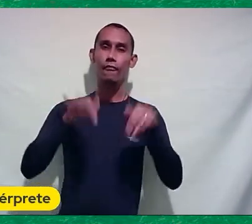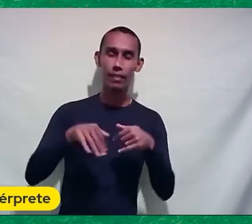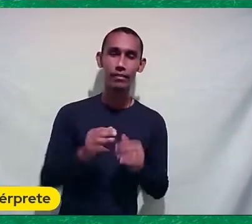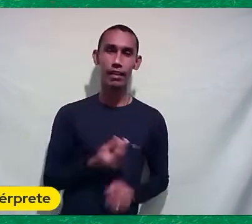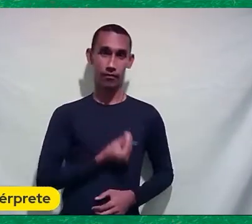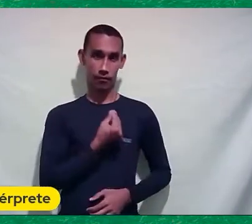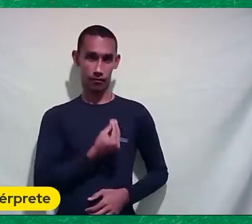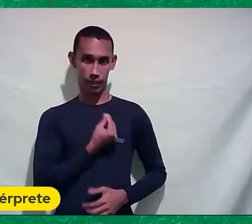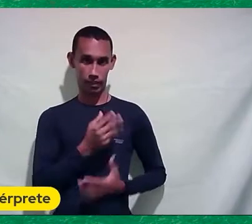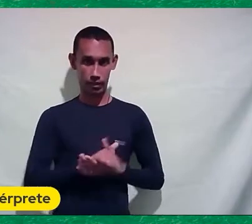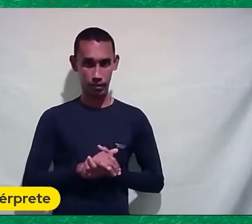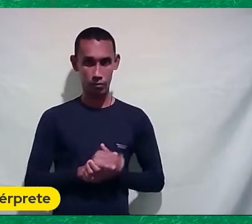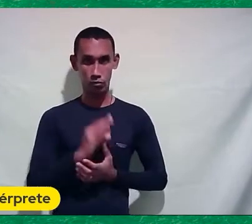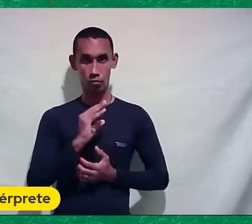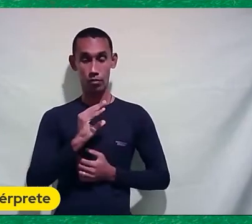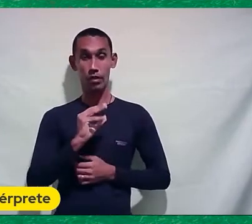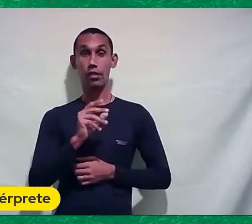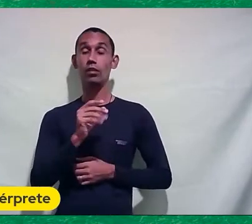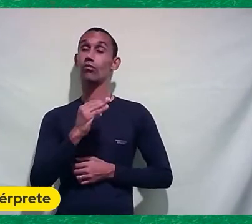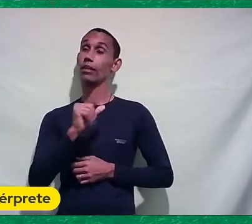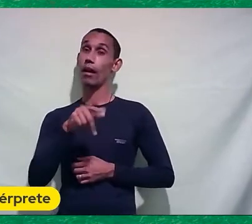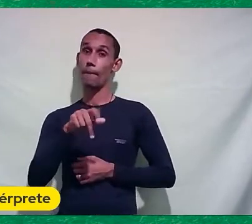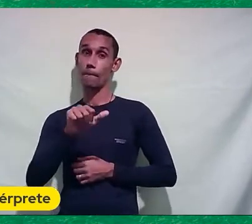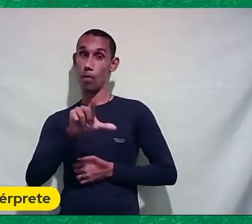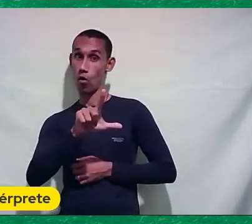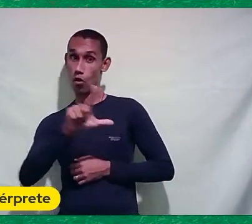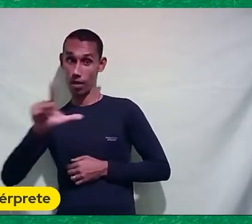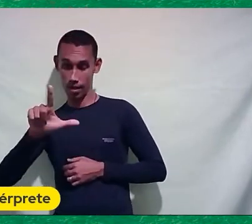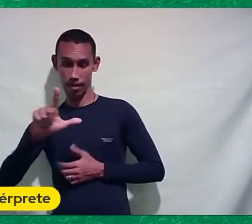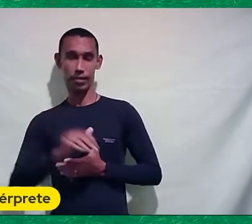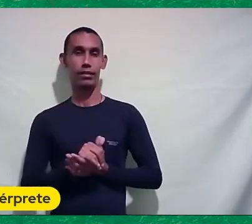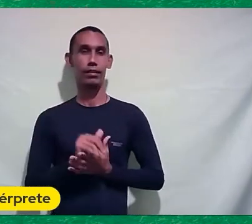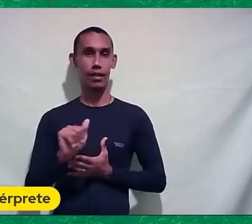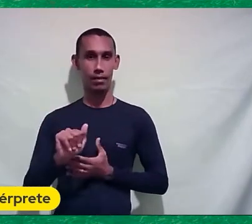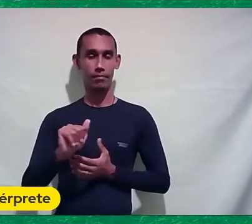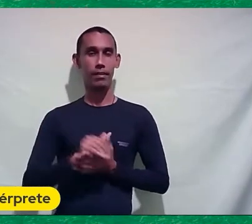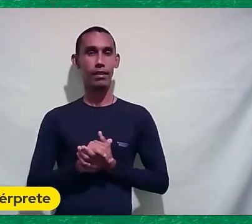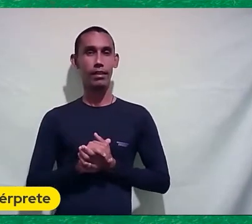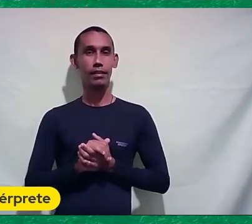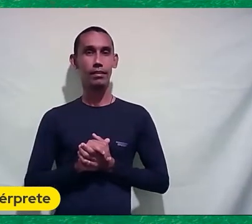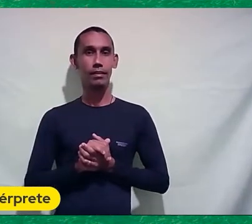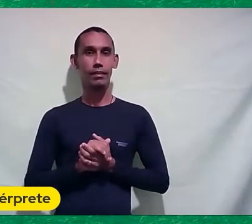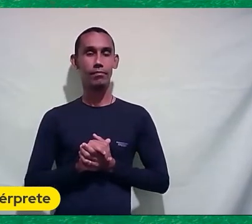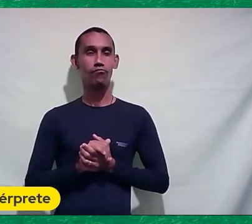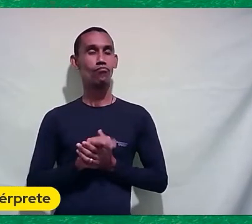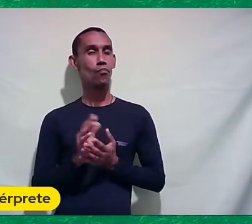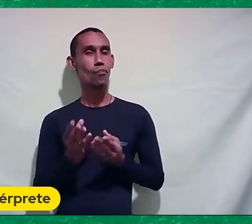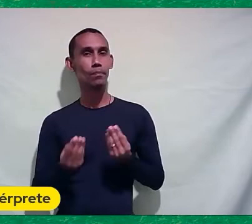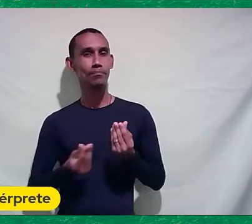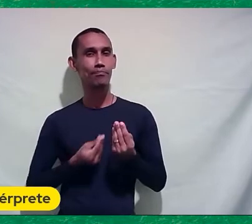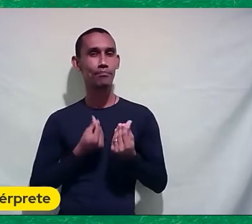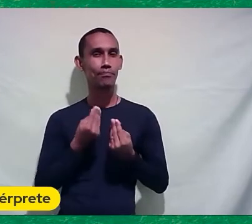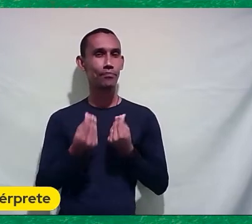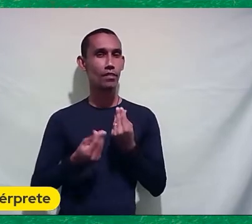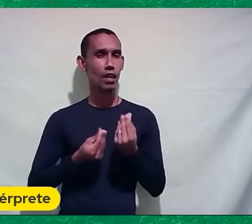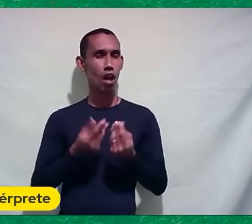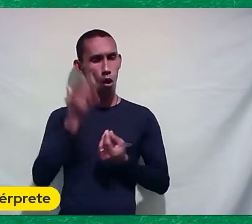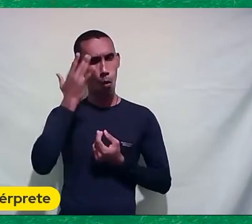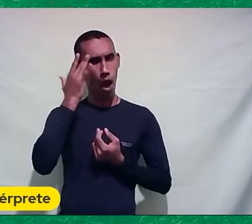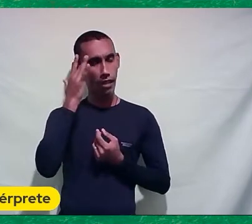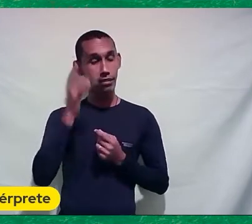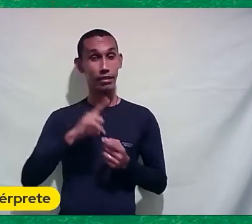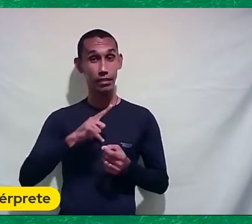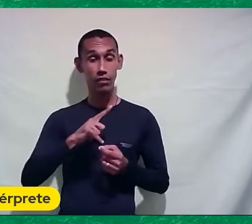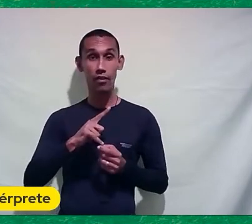Do Birri dele Era uma Uma Eu acho que E eles